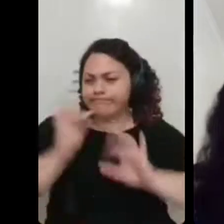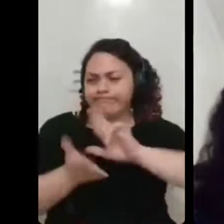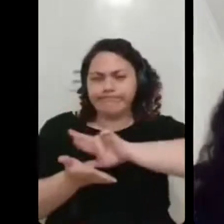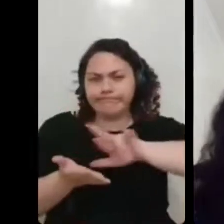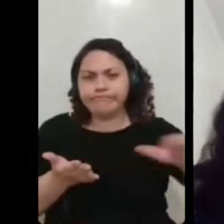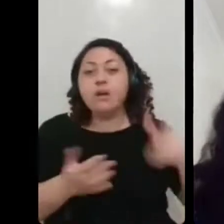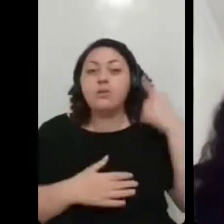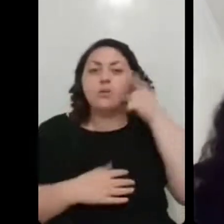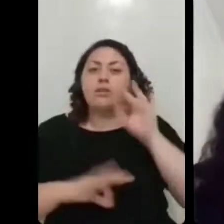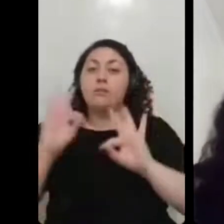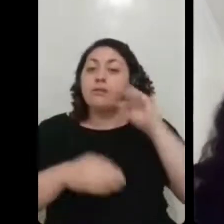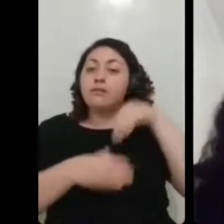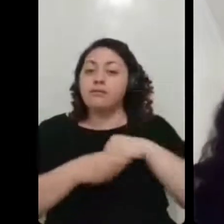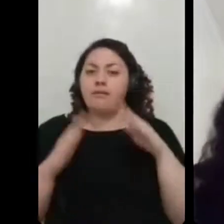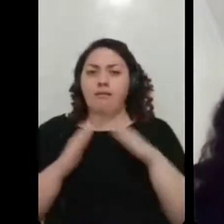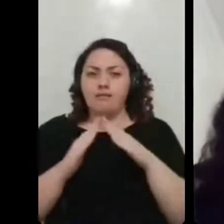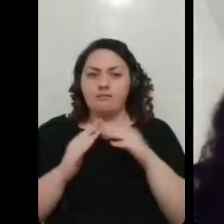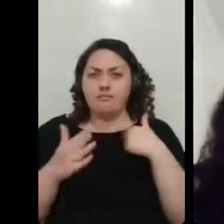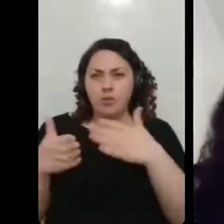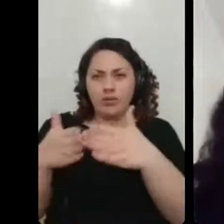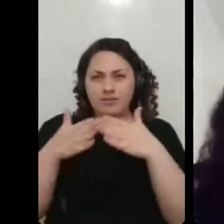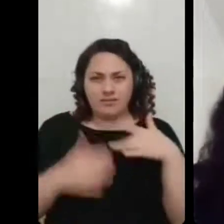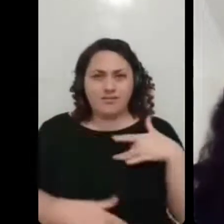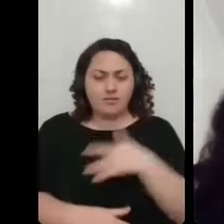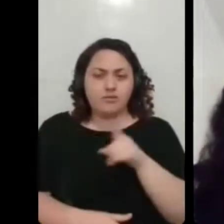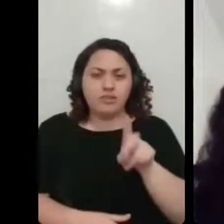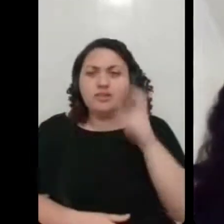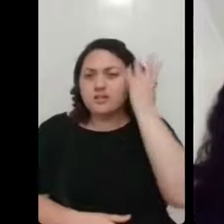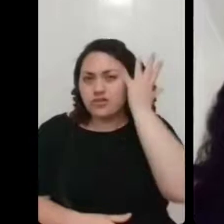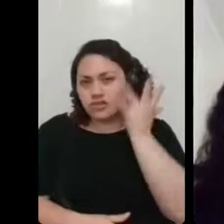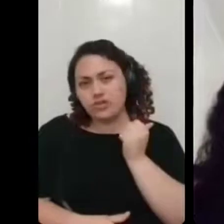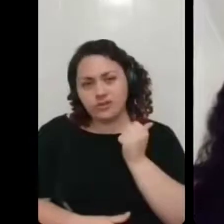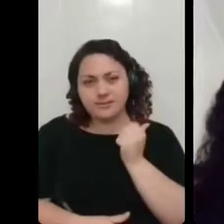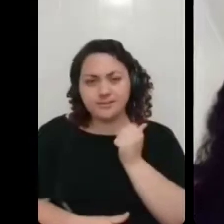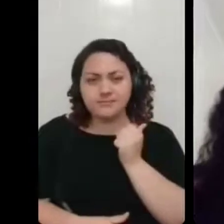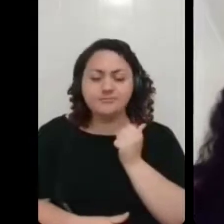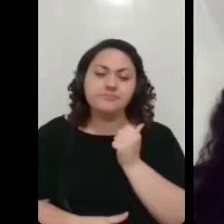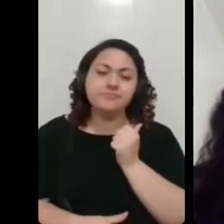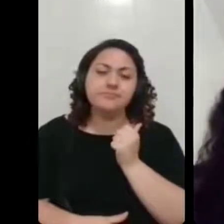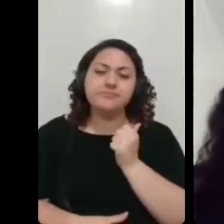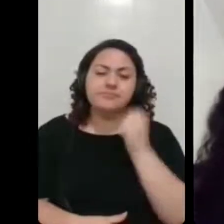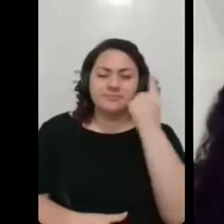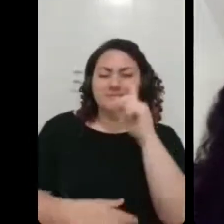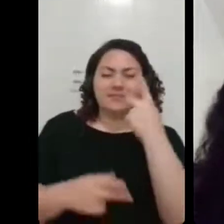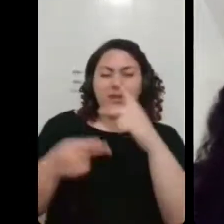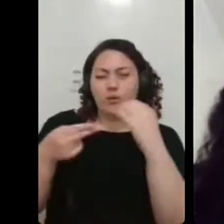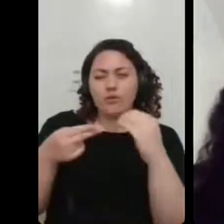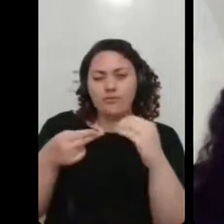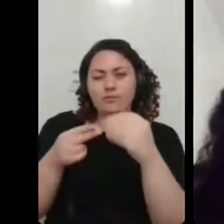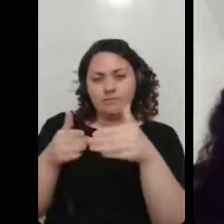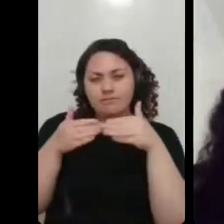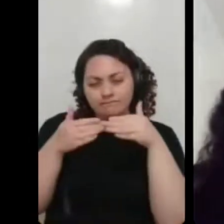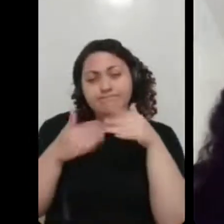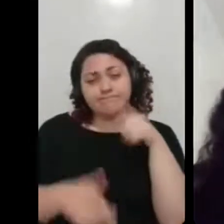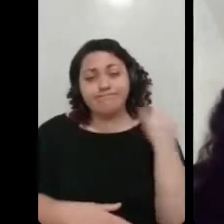tratamentos em casa. Fiquei em licença de saúde durante 15 dias da UFIS, né? E foi bem